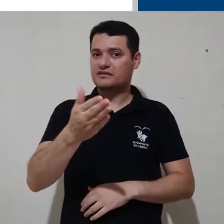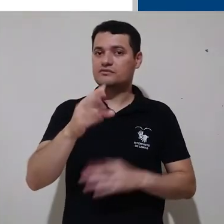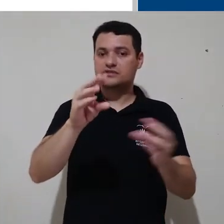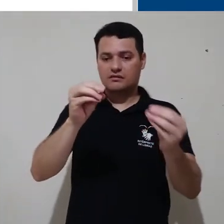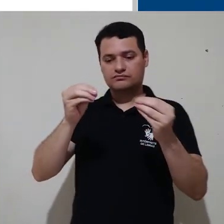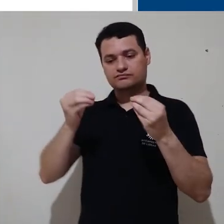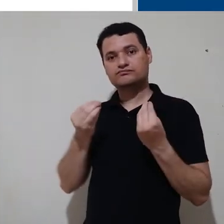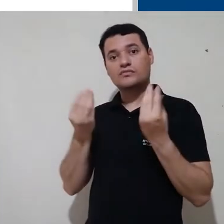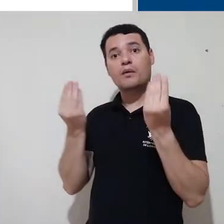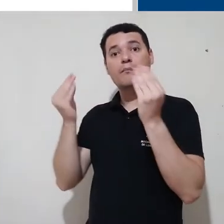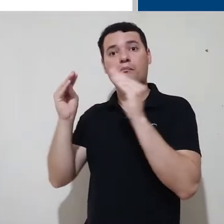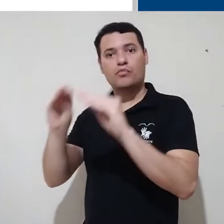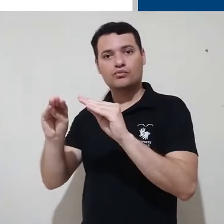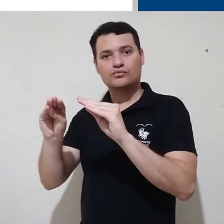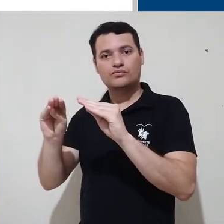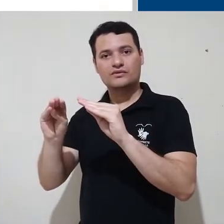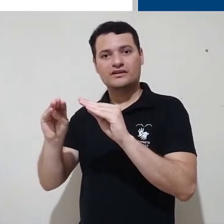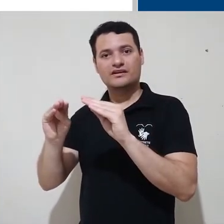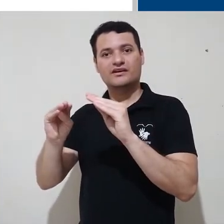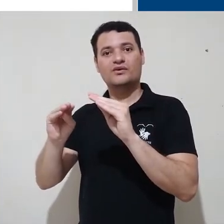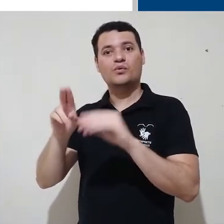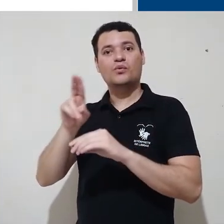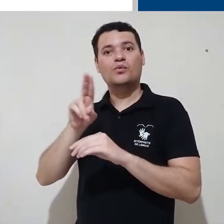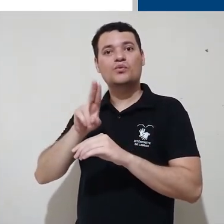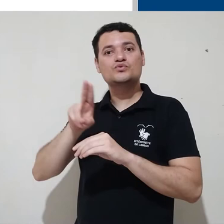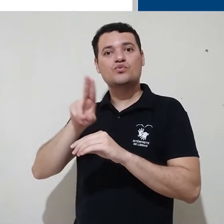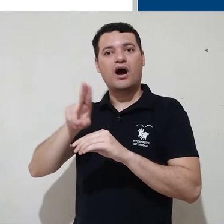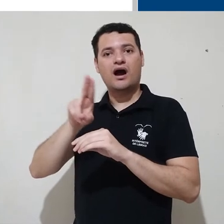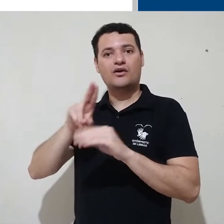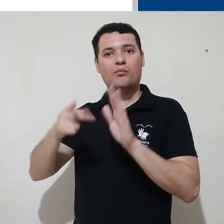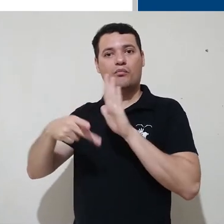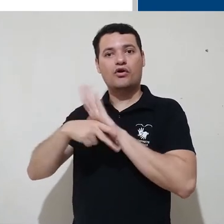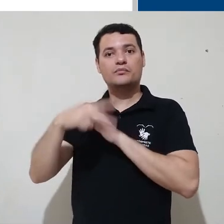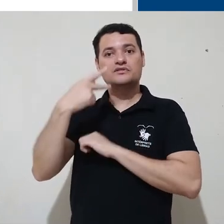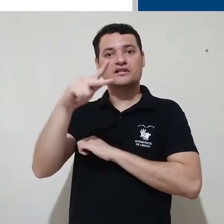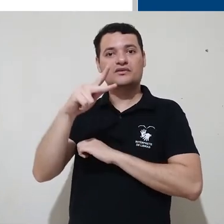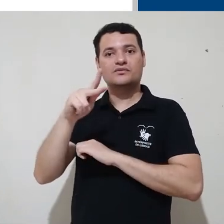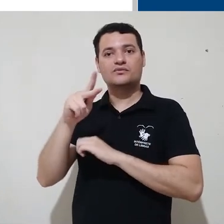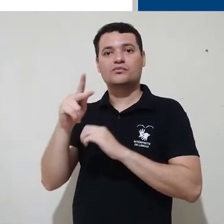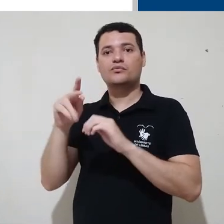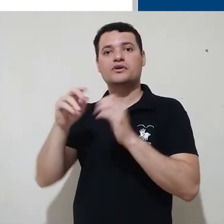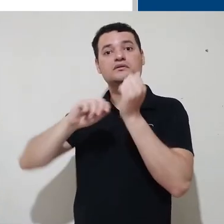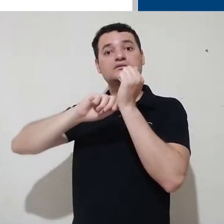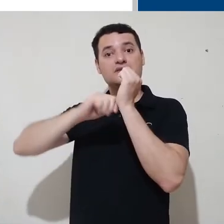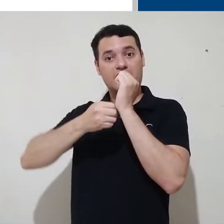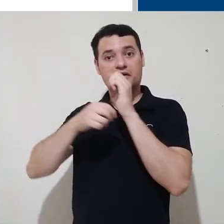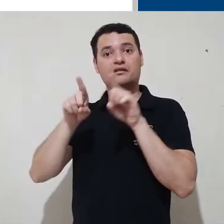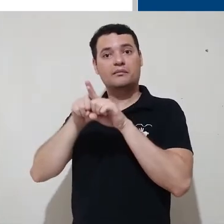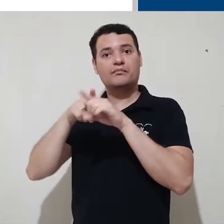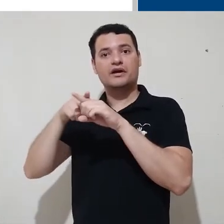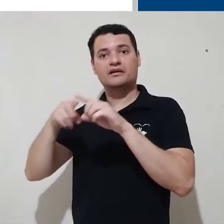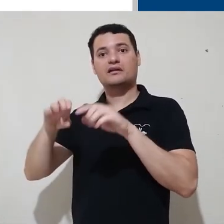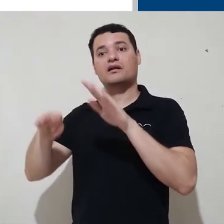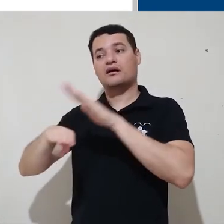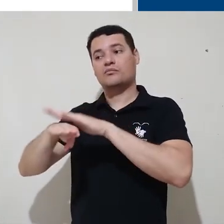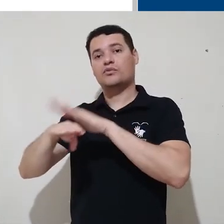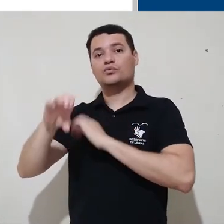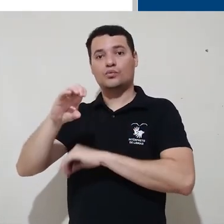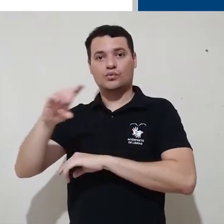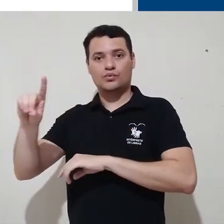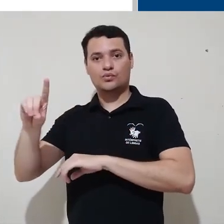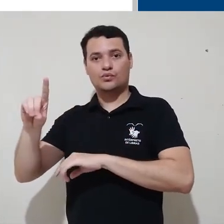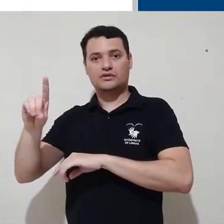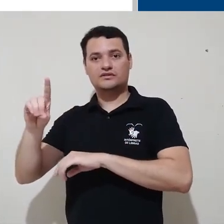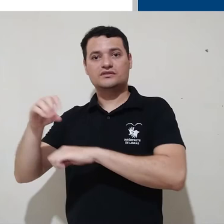à SEAD como seu identificador de usuário e acessará com a senha que lhe será enviada